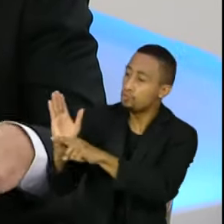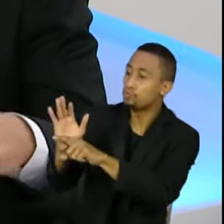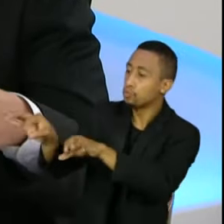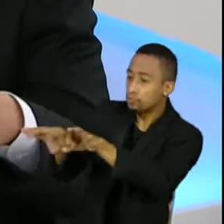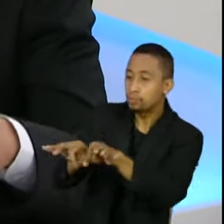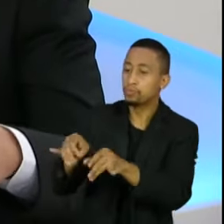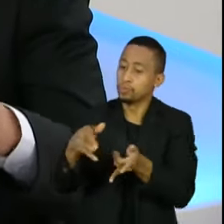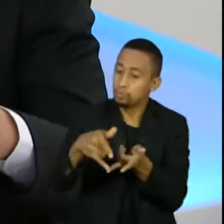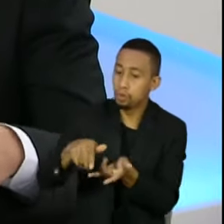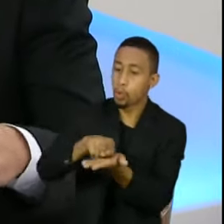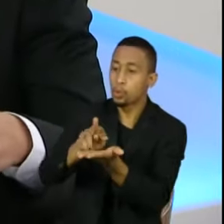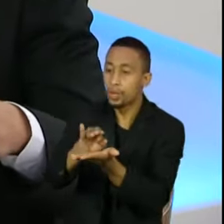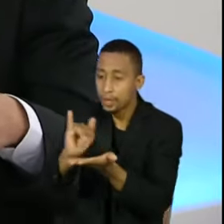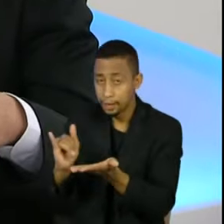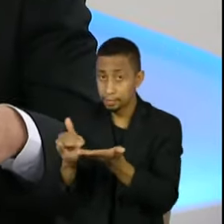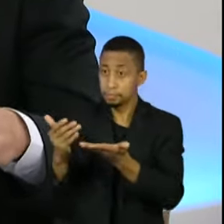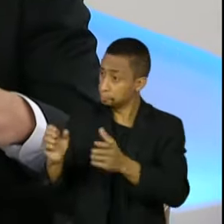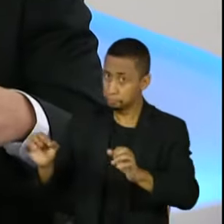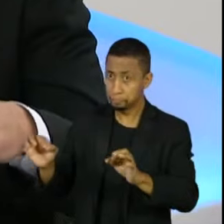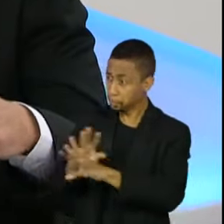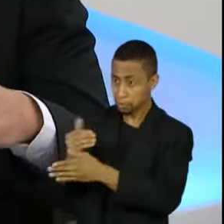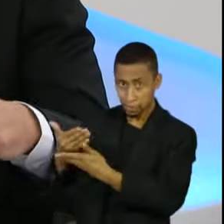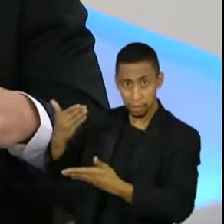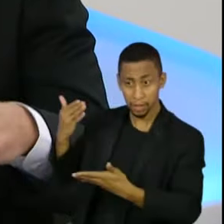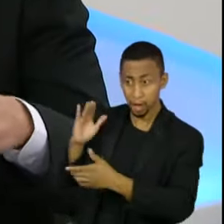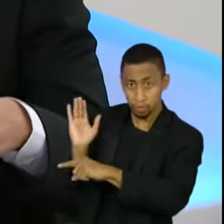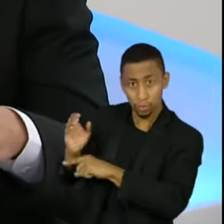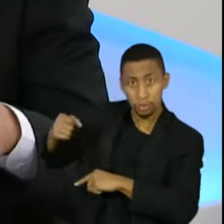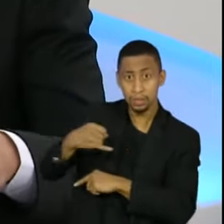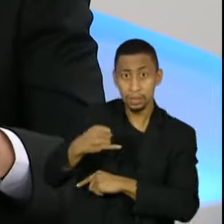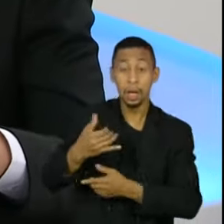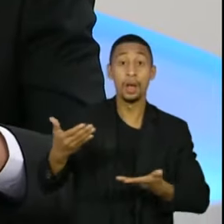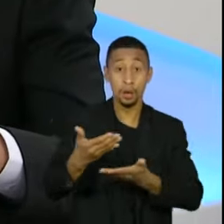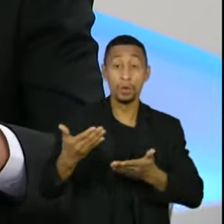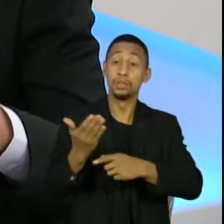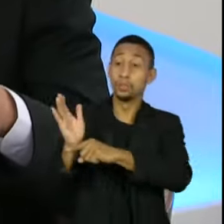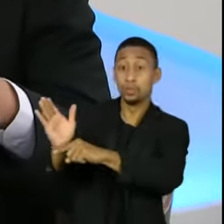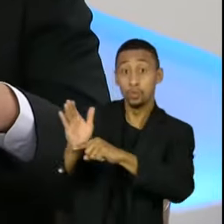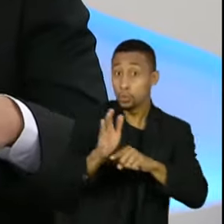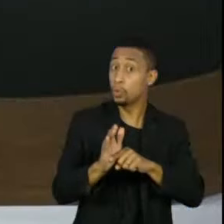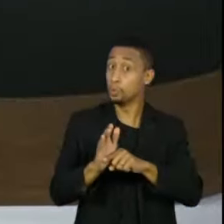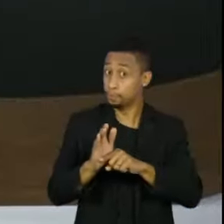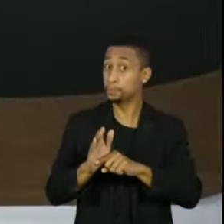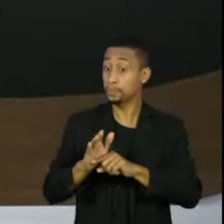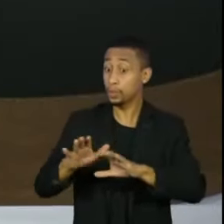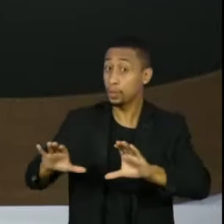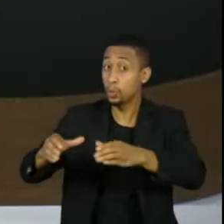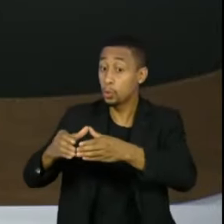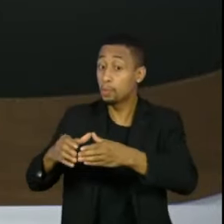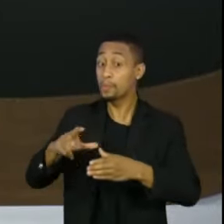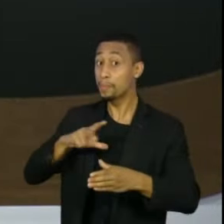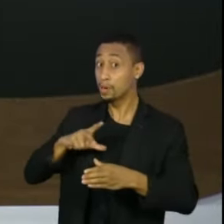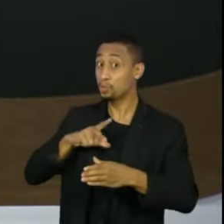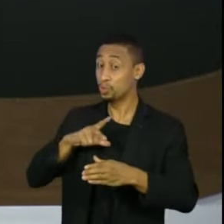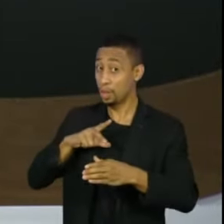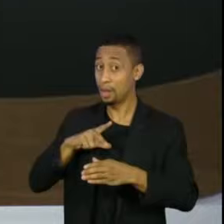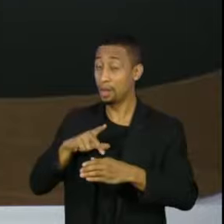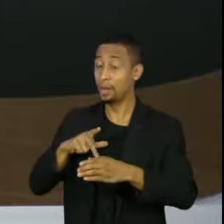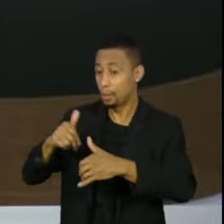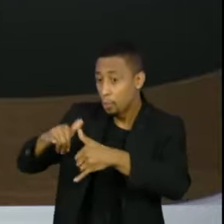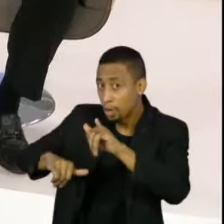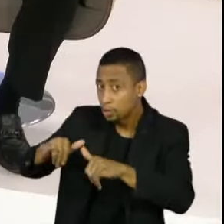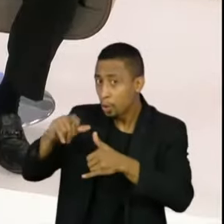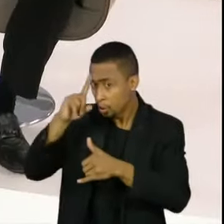Agora, nós apresentamos um projeto para permitir que a iniciativa privada possa adquirir vacinas. Esse mesmo projeto permite que a União tenha autorização